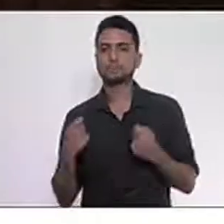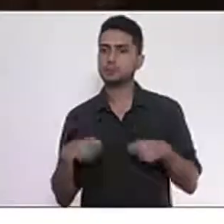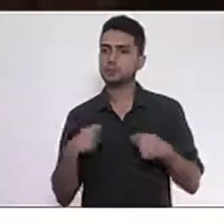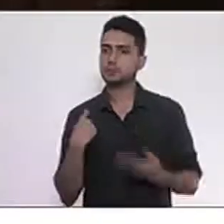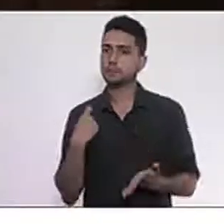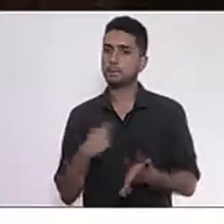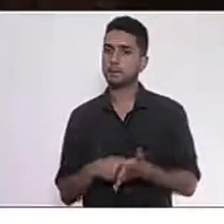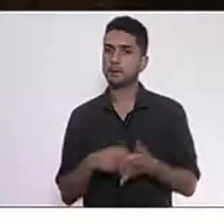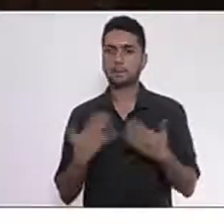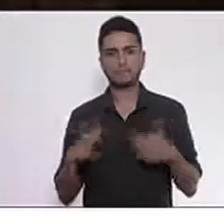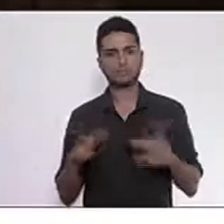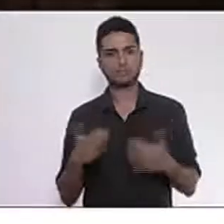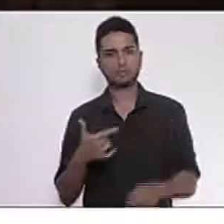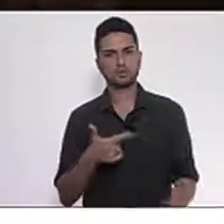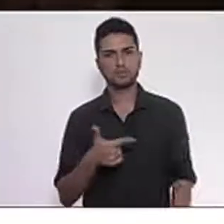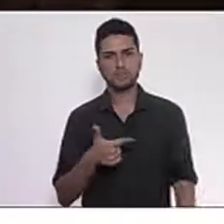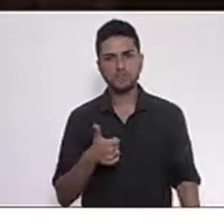dívida